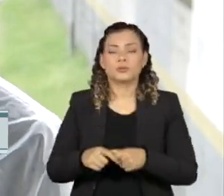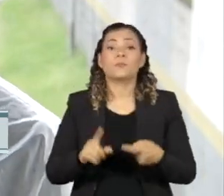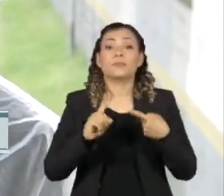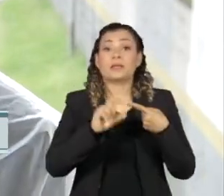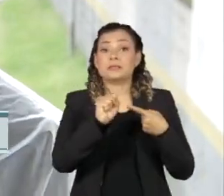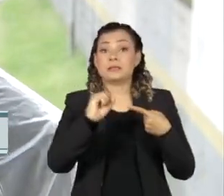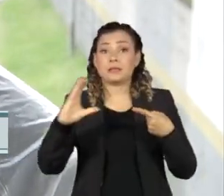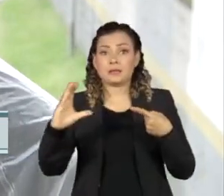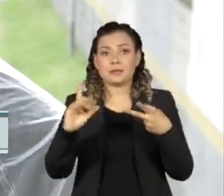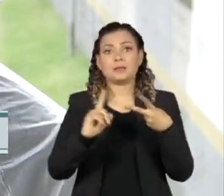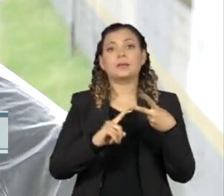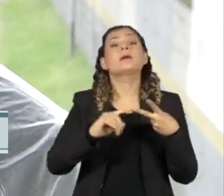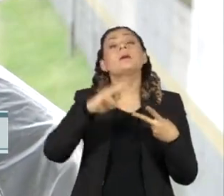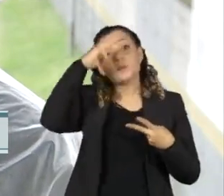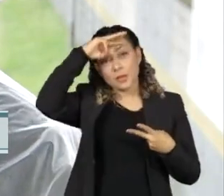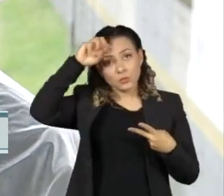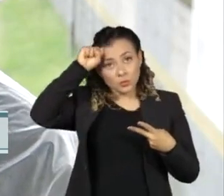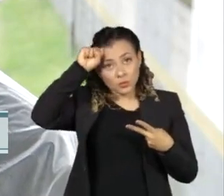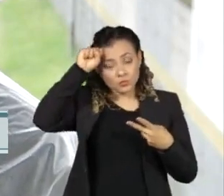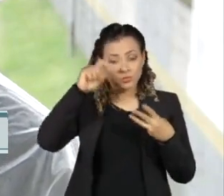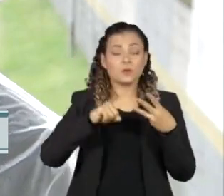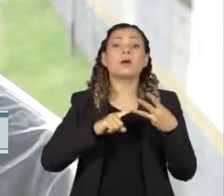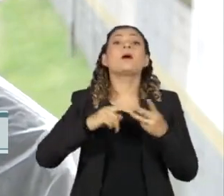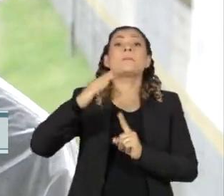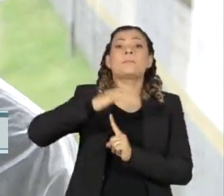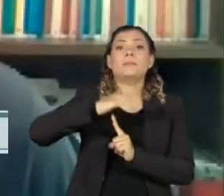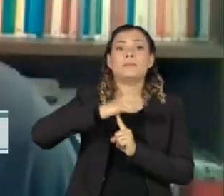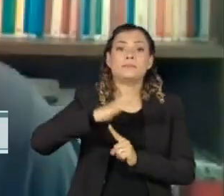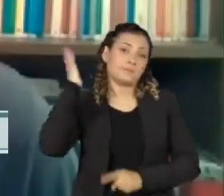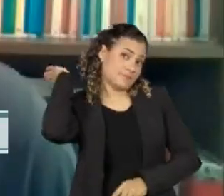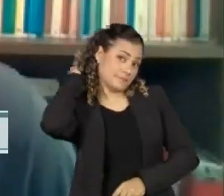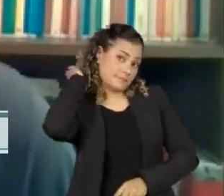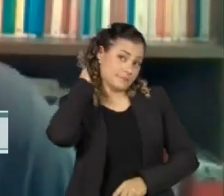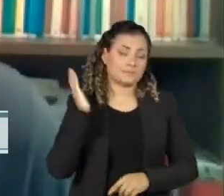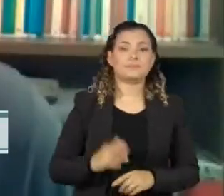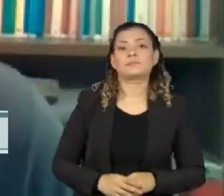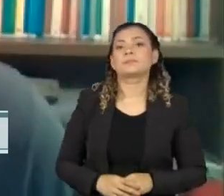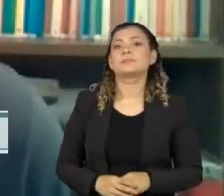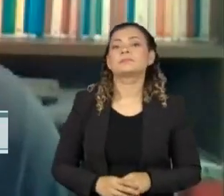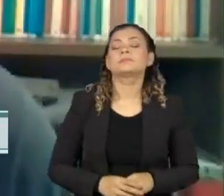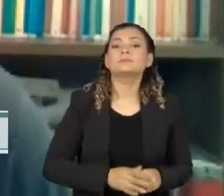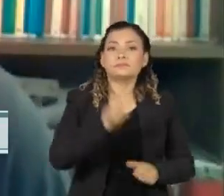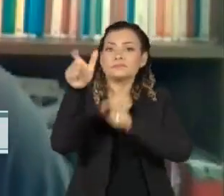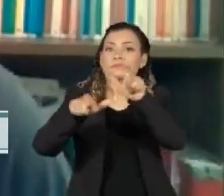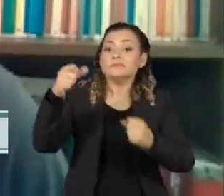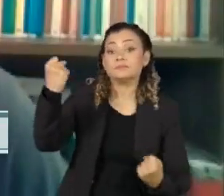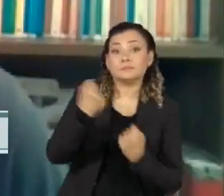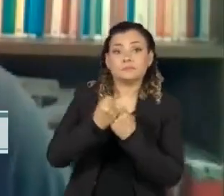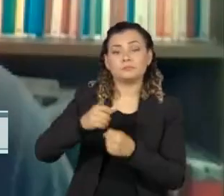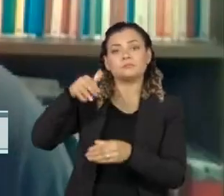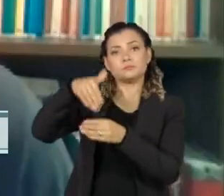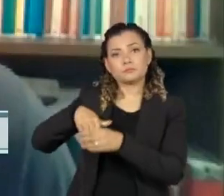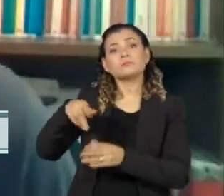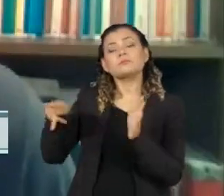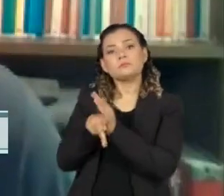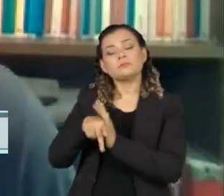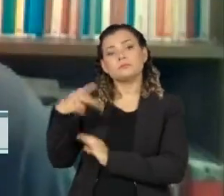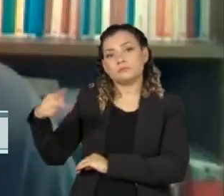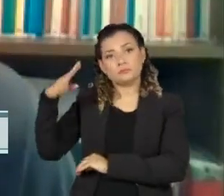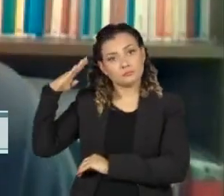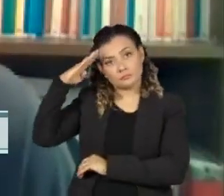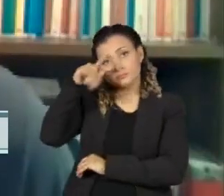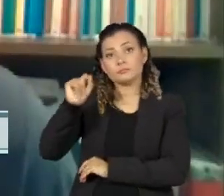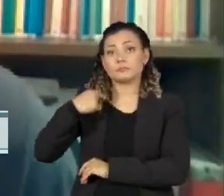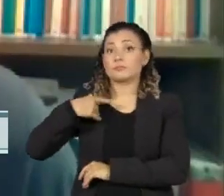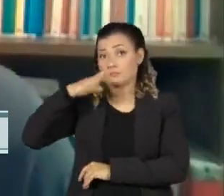Santa Catarina, Mato Grosso, Paraná e Pará. Os eleitores de Bolsonaro não receberam, digamos assim, uma bronca direta do